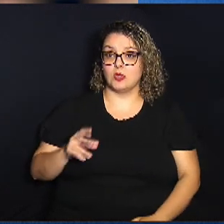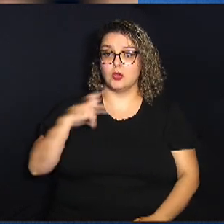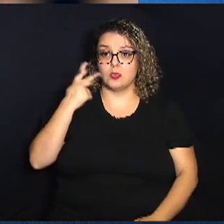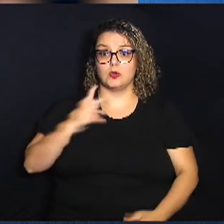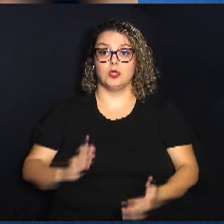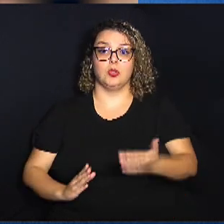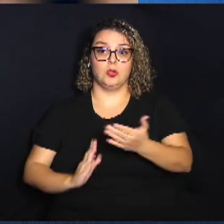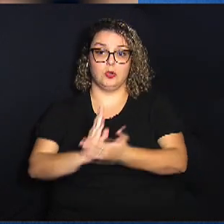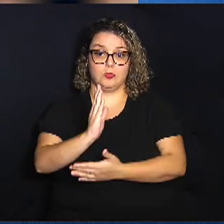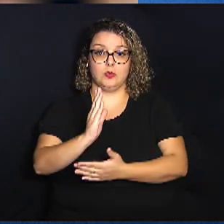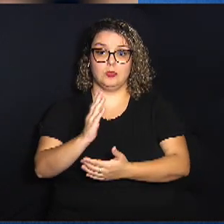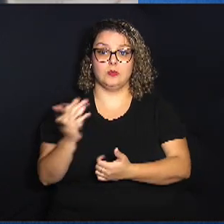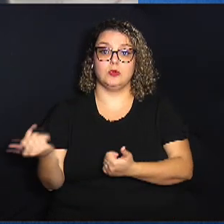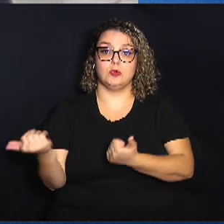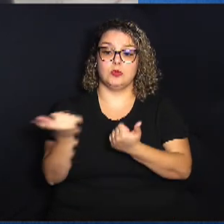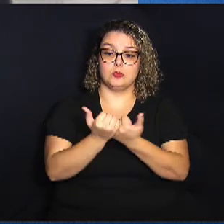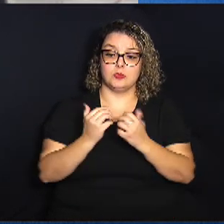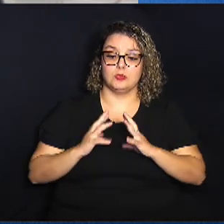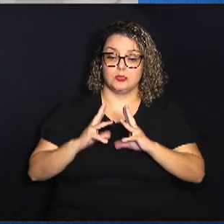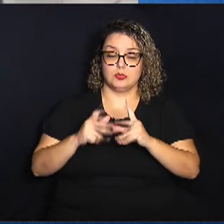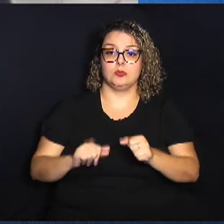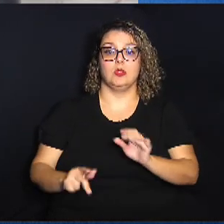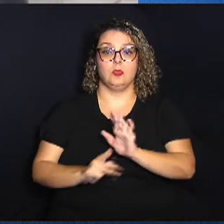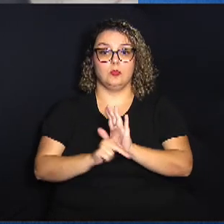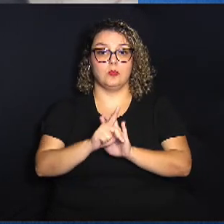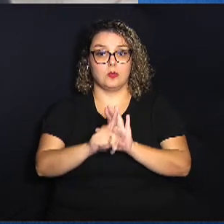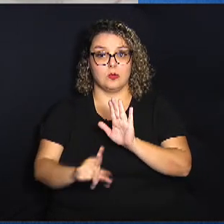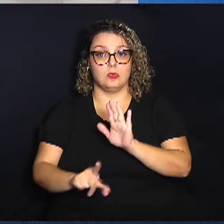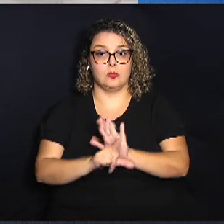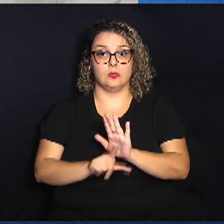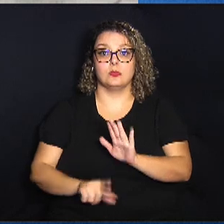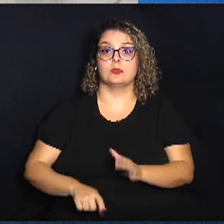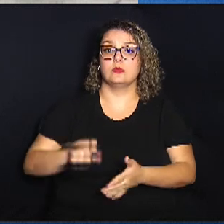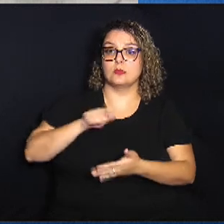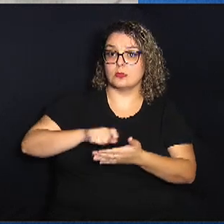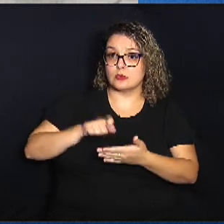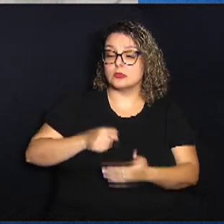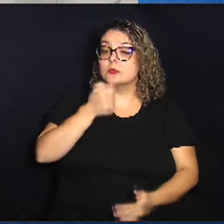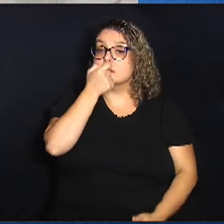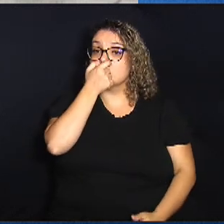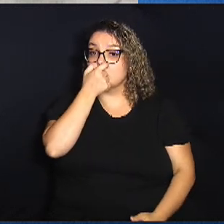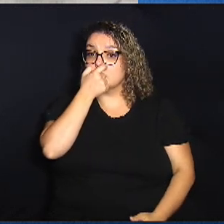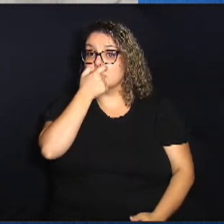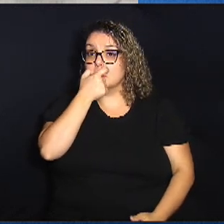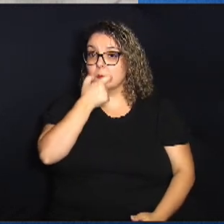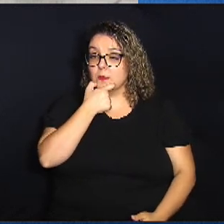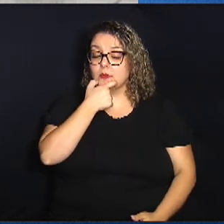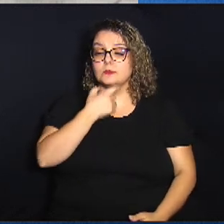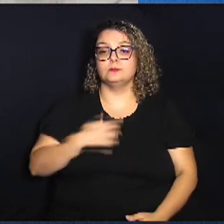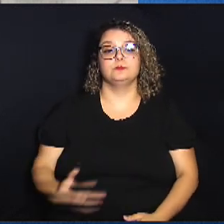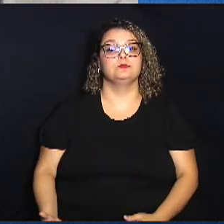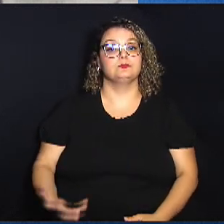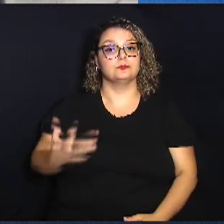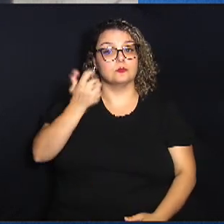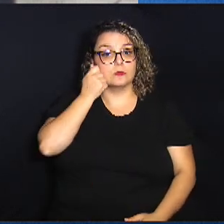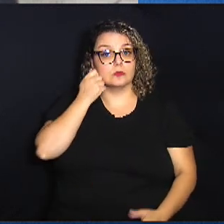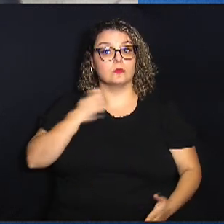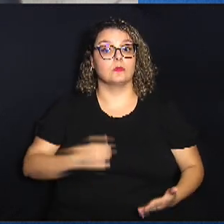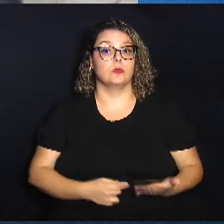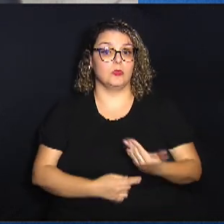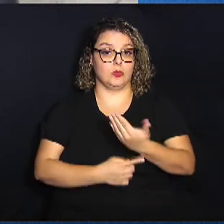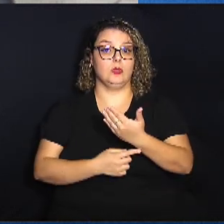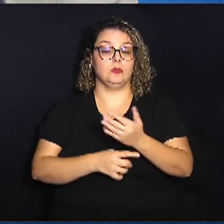aprovam substitutivo total ao projeto de lei de autoria do vereador Marrom Cunha sobre adoção de tecnologia